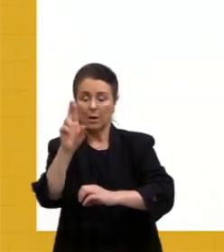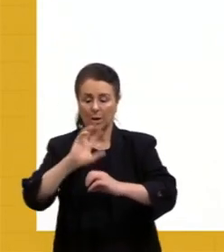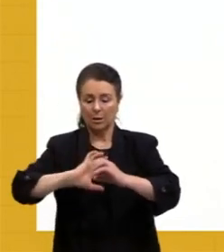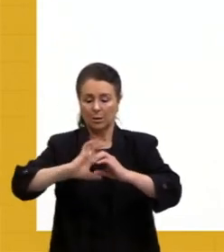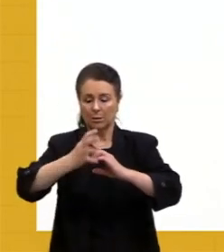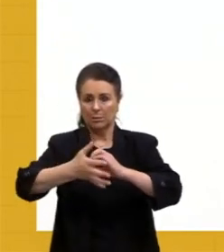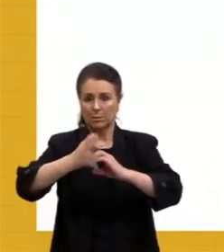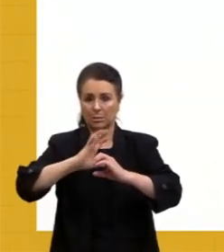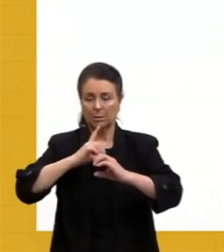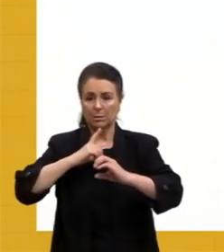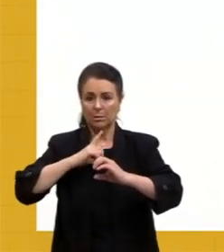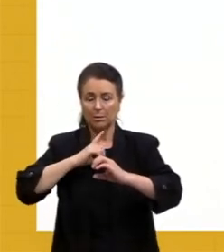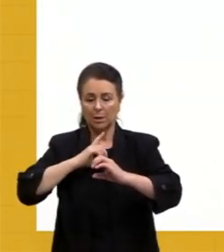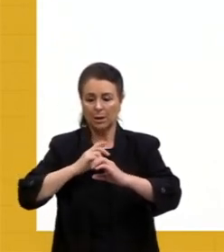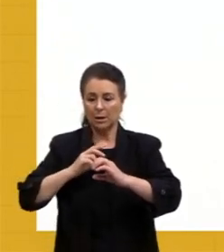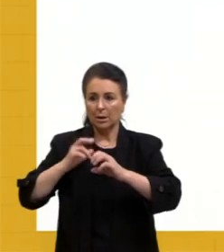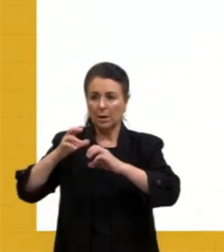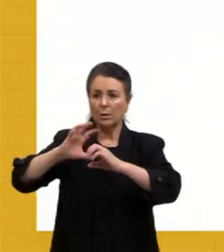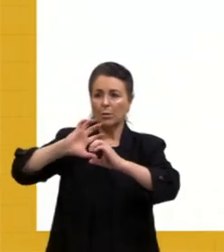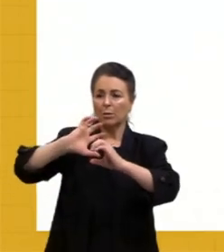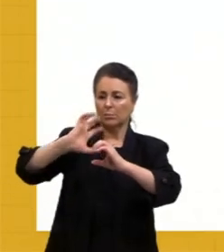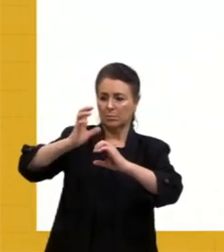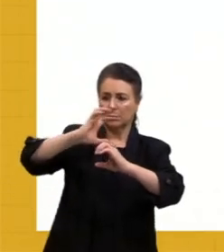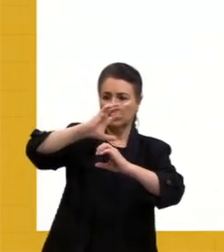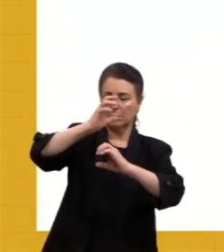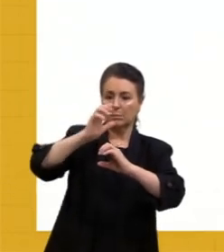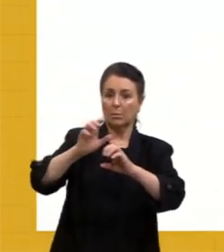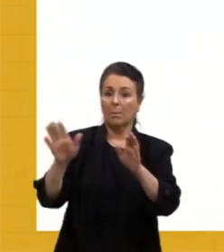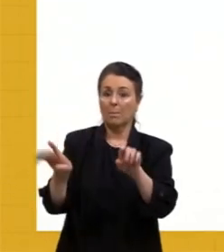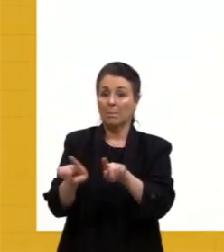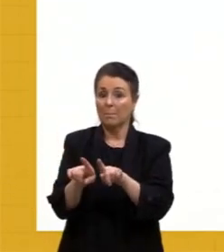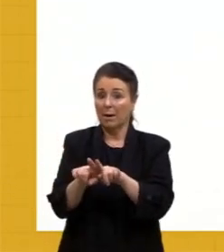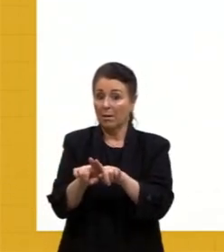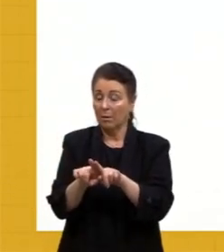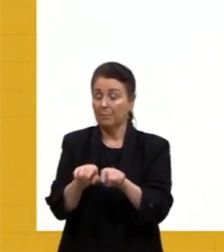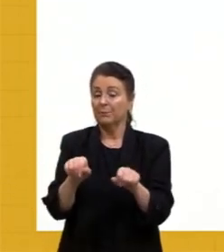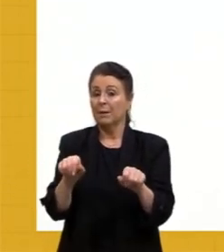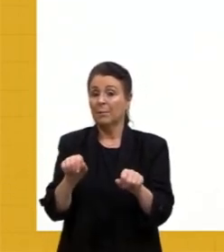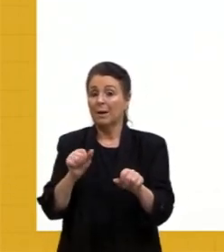regiões que elas vão se formar, quanto mais perto do Equador, tá,